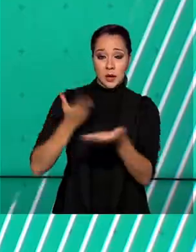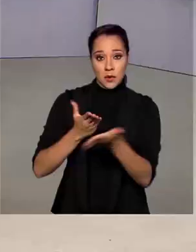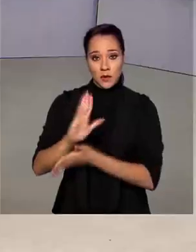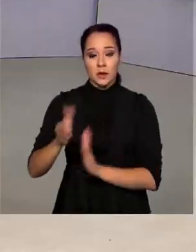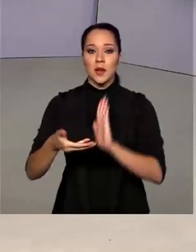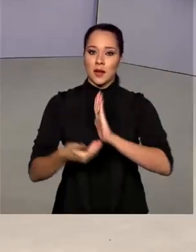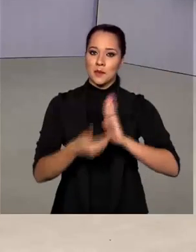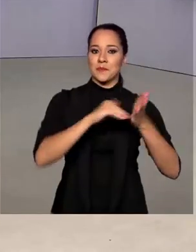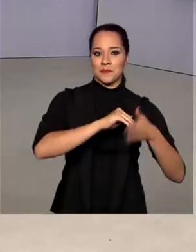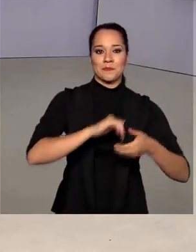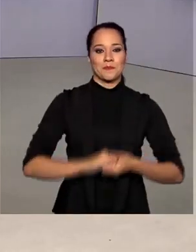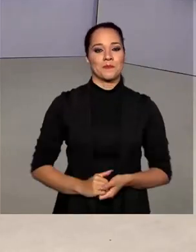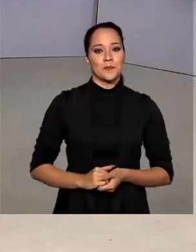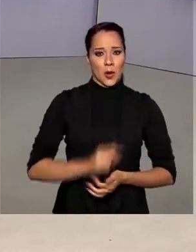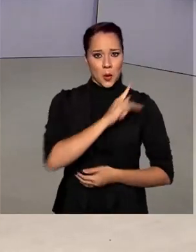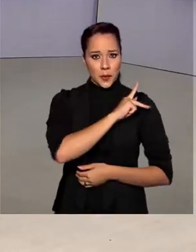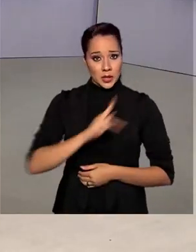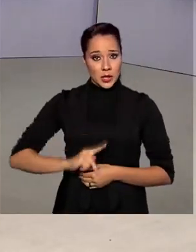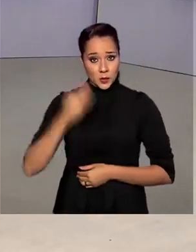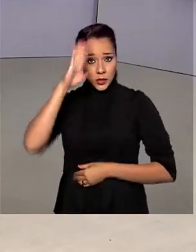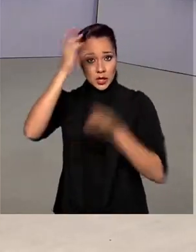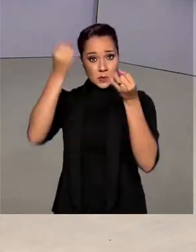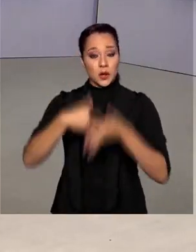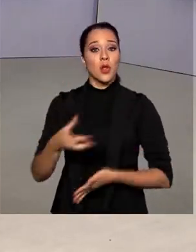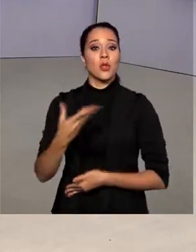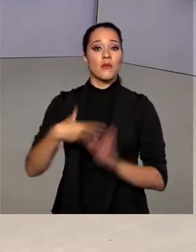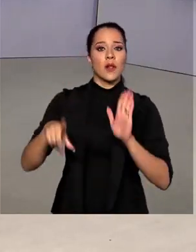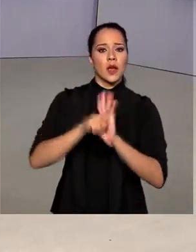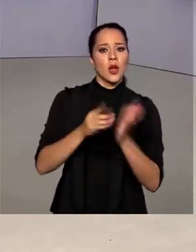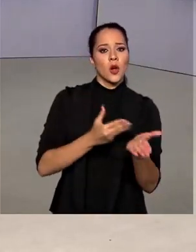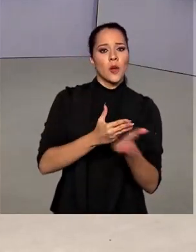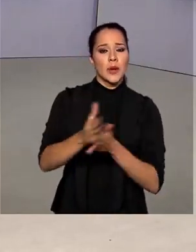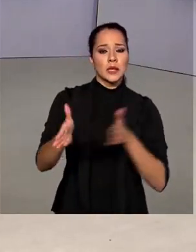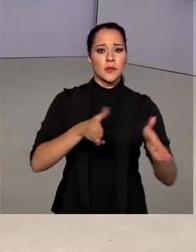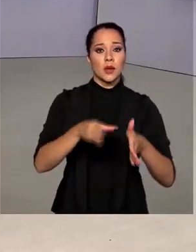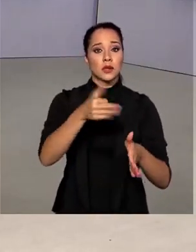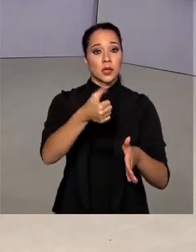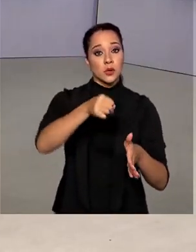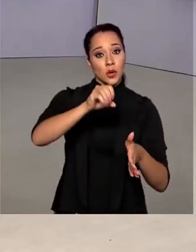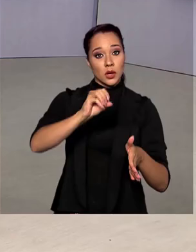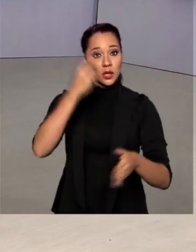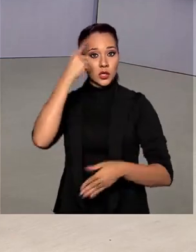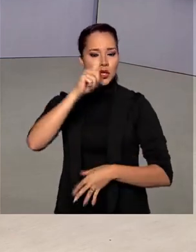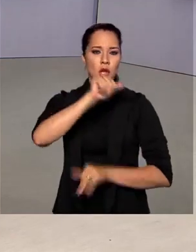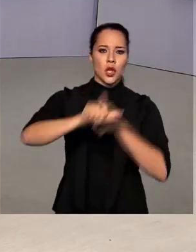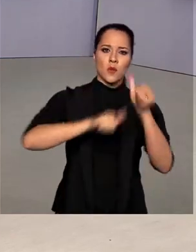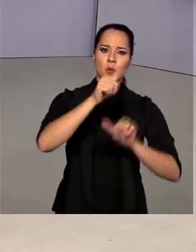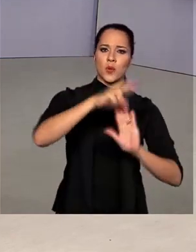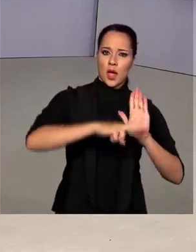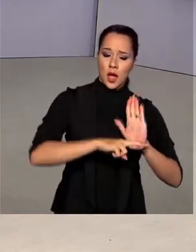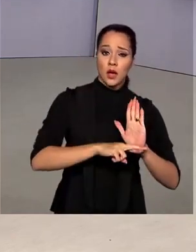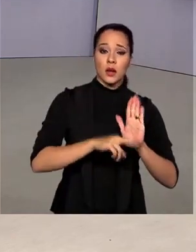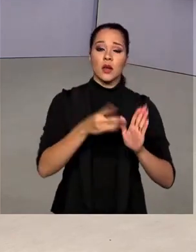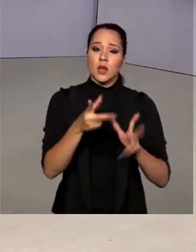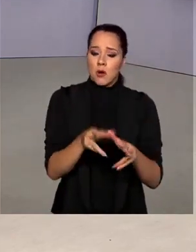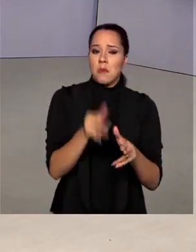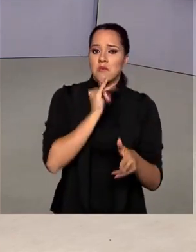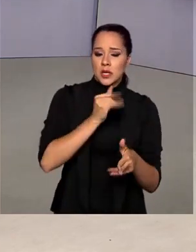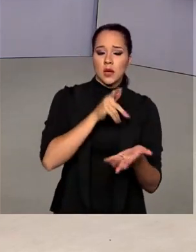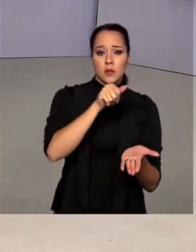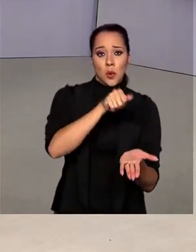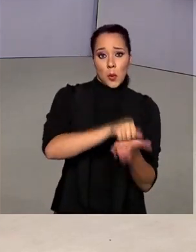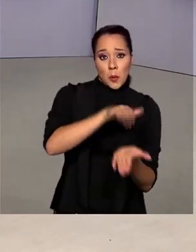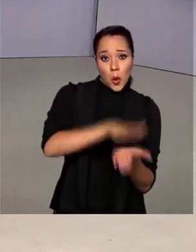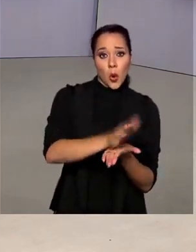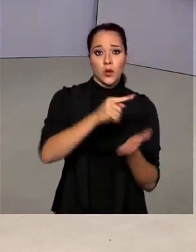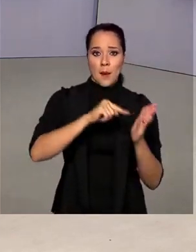Senado. Segundo o presidente Bolsonaro, a nova lei entra em vigor em 180 dias e altera as regras como a pontuação das infrações